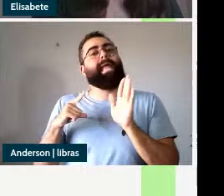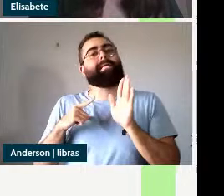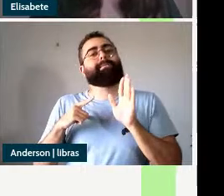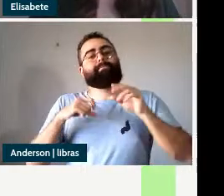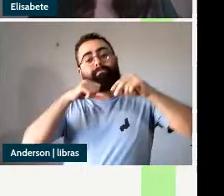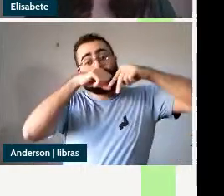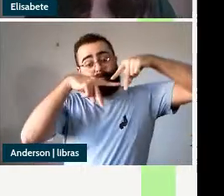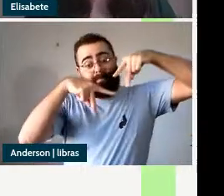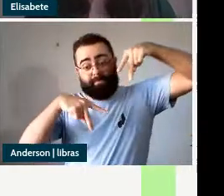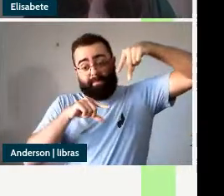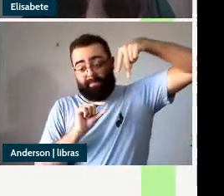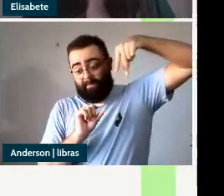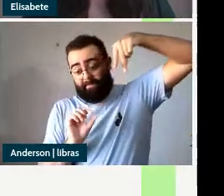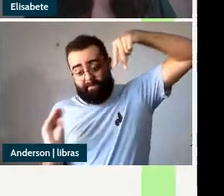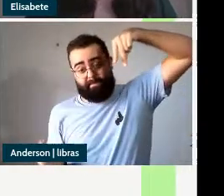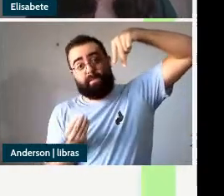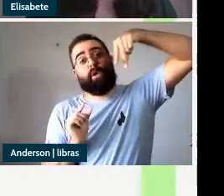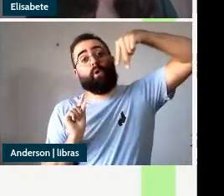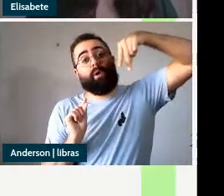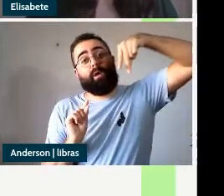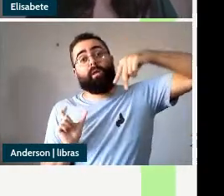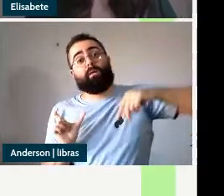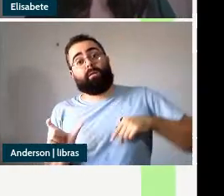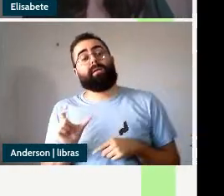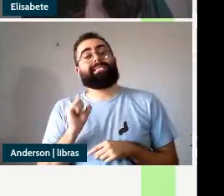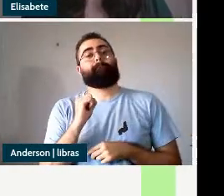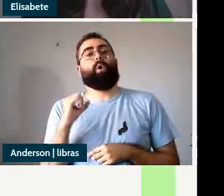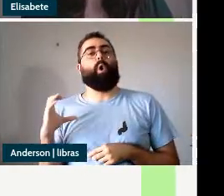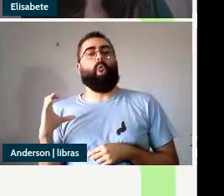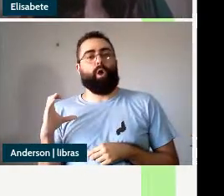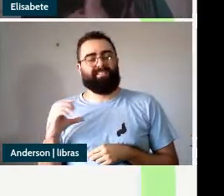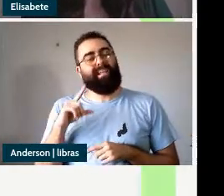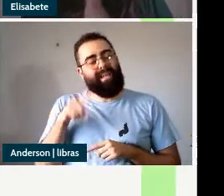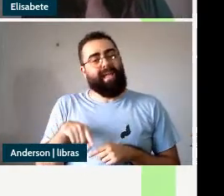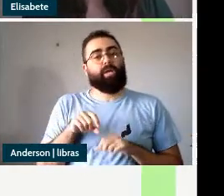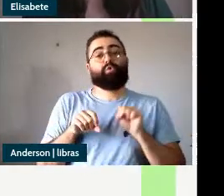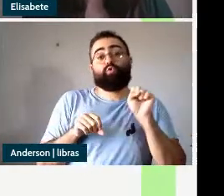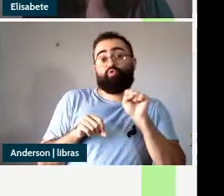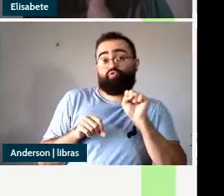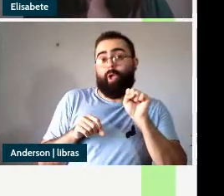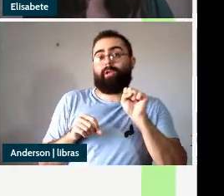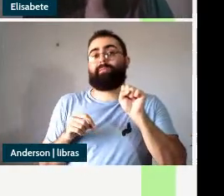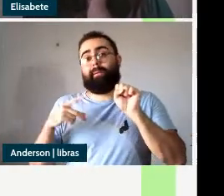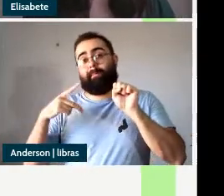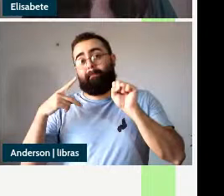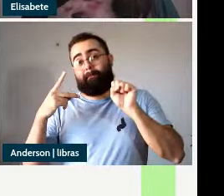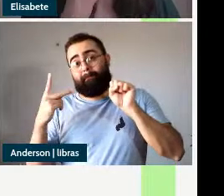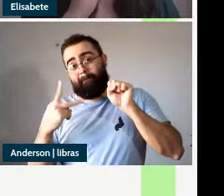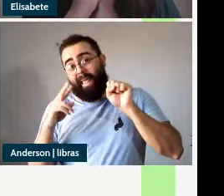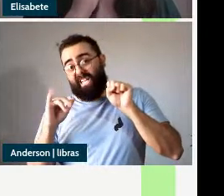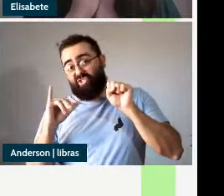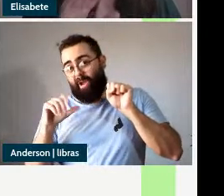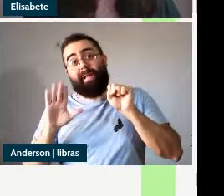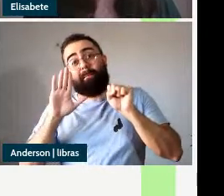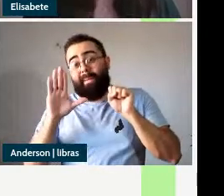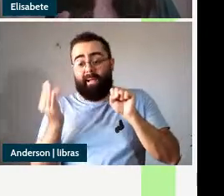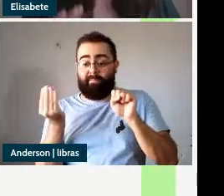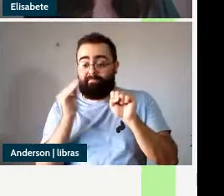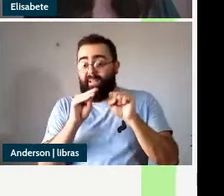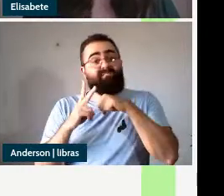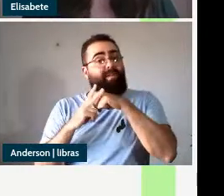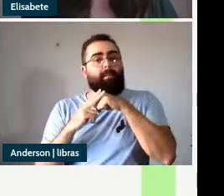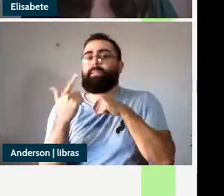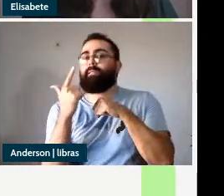formada por um sujeito e um predicado mas que não tem flexão verbal então ela prescinde